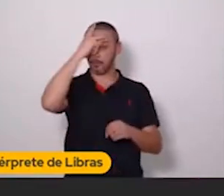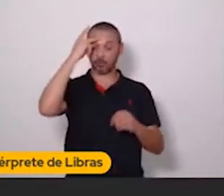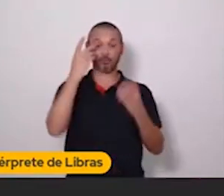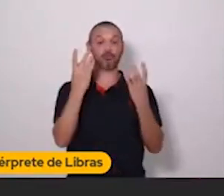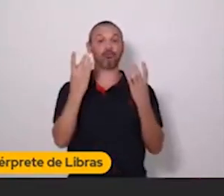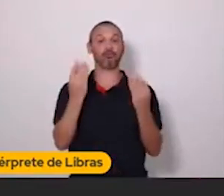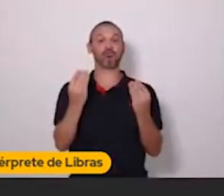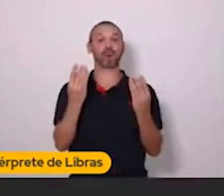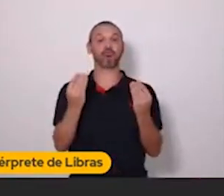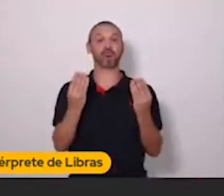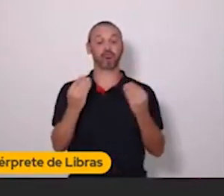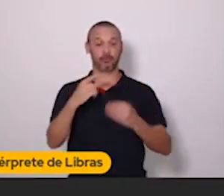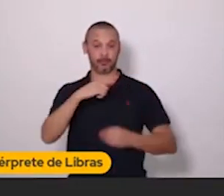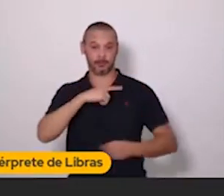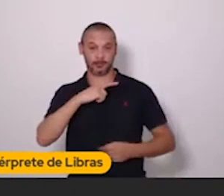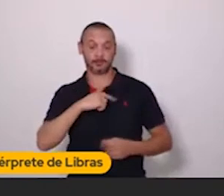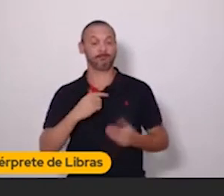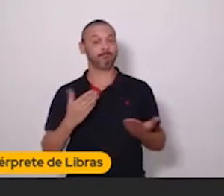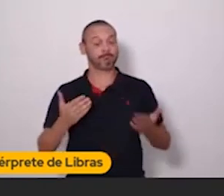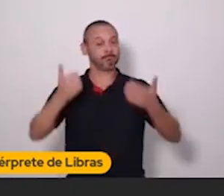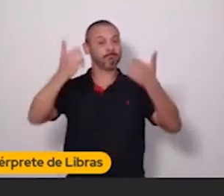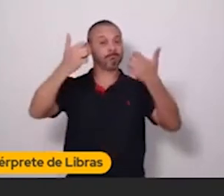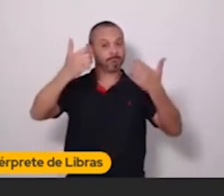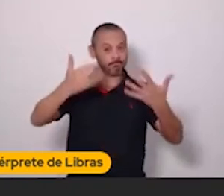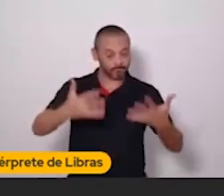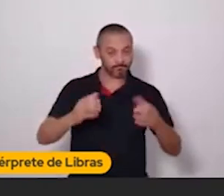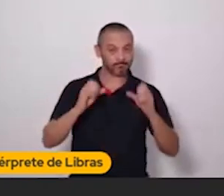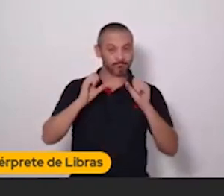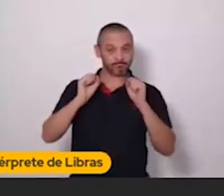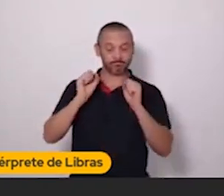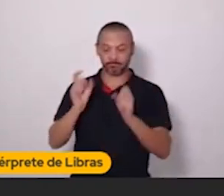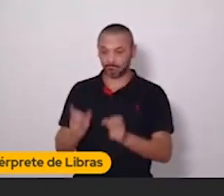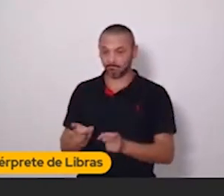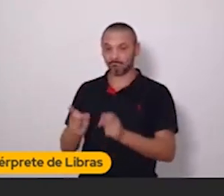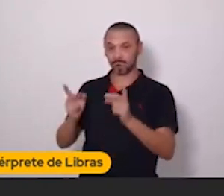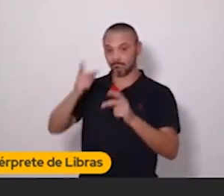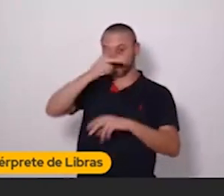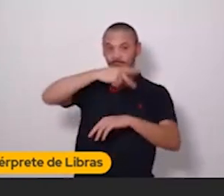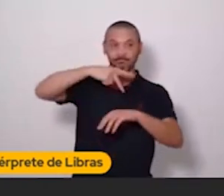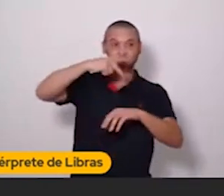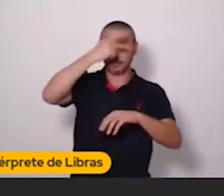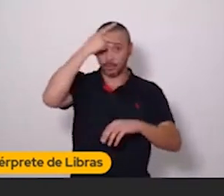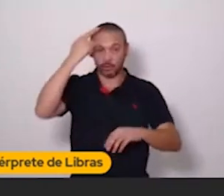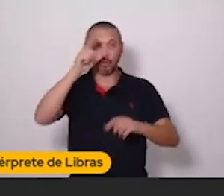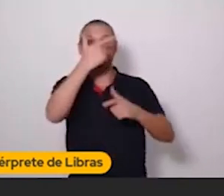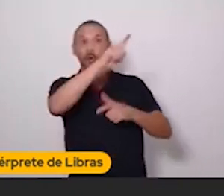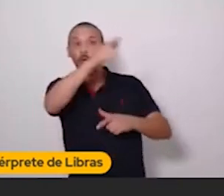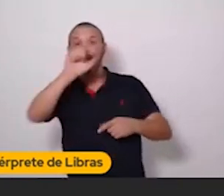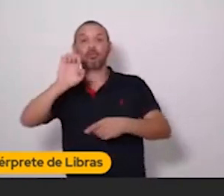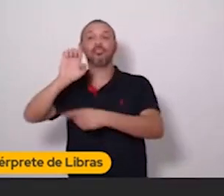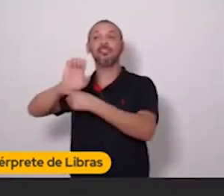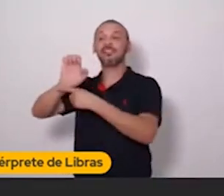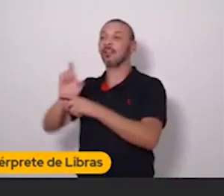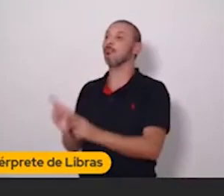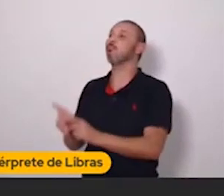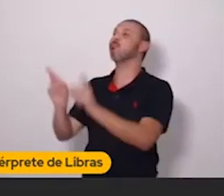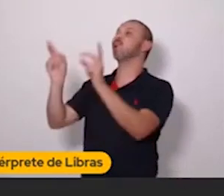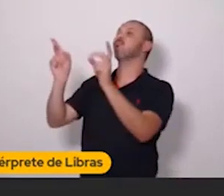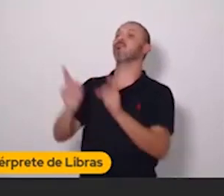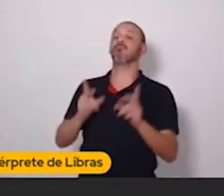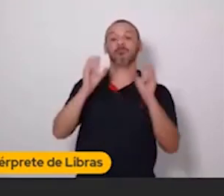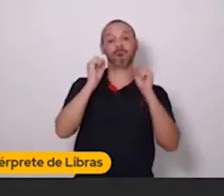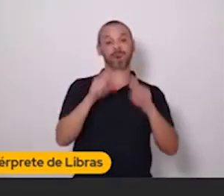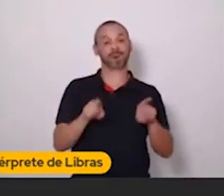pessoas, né? Porque, como eu disse, você pode vender para pessoas de outros estados. De pessoas que moram muito mais longe de você.